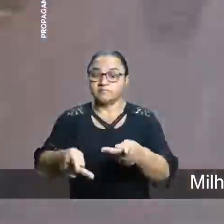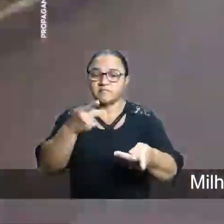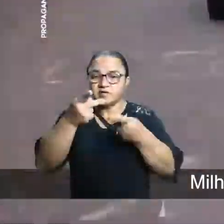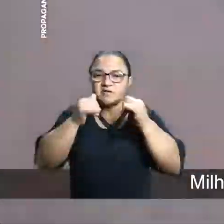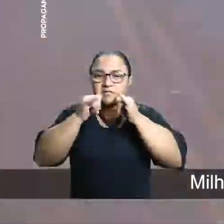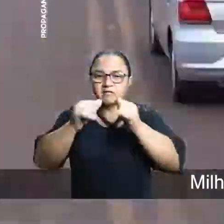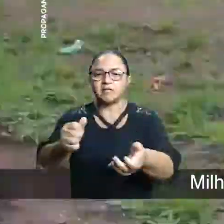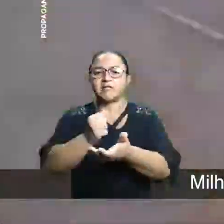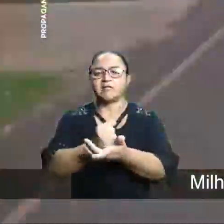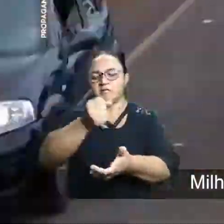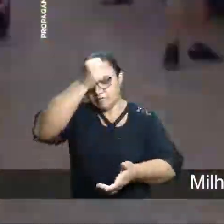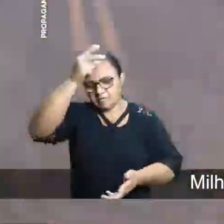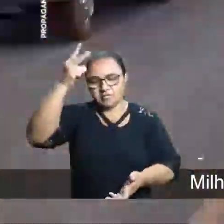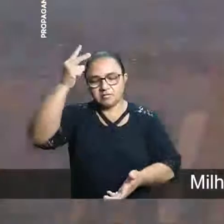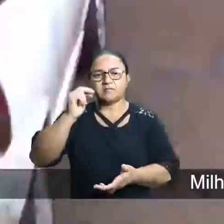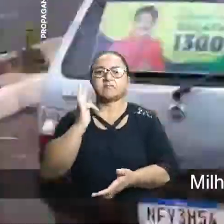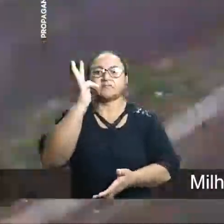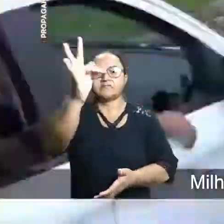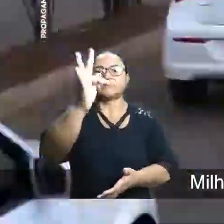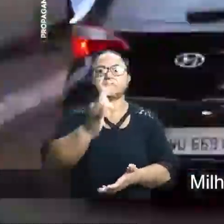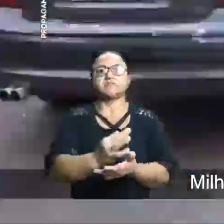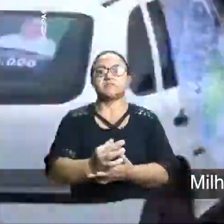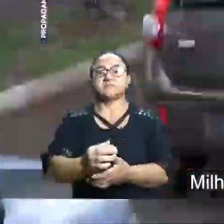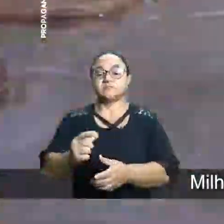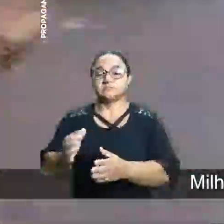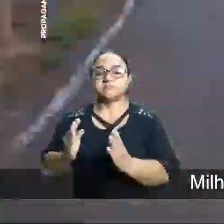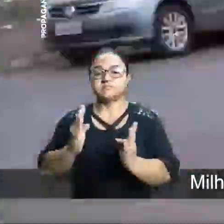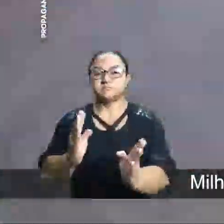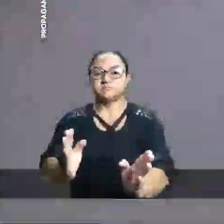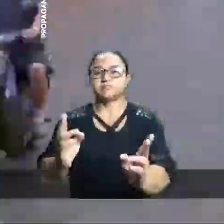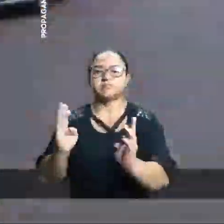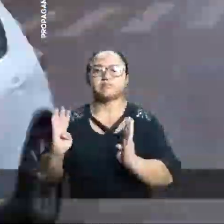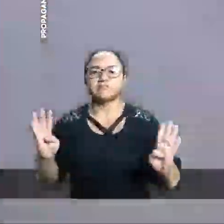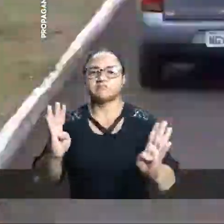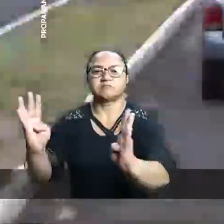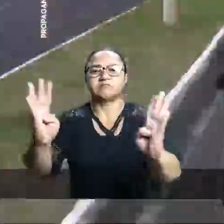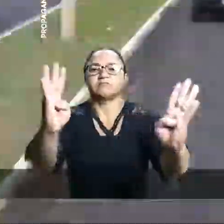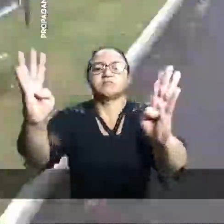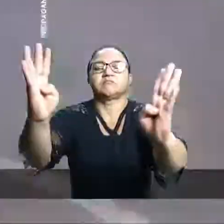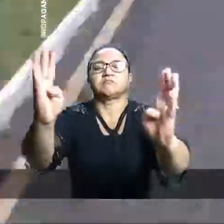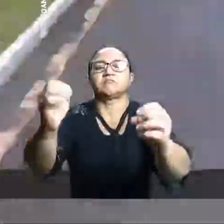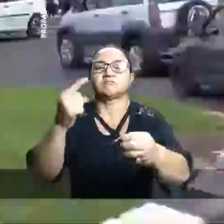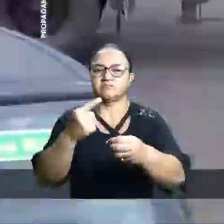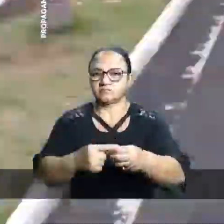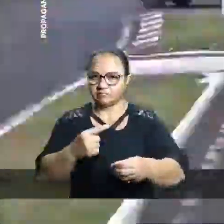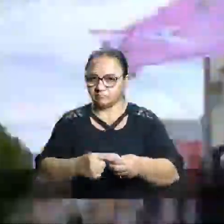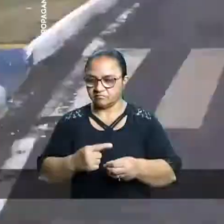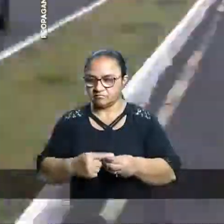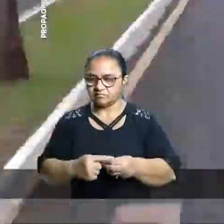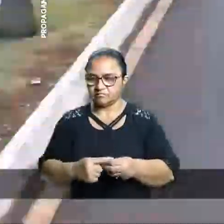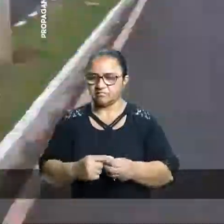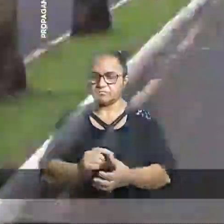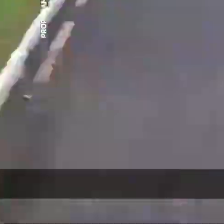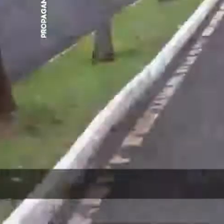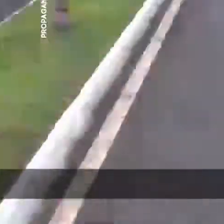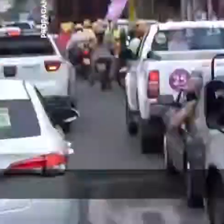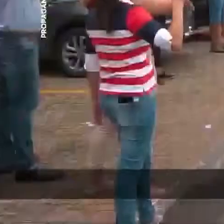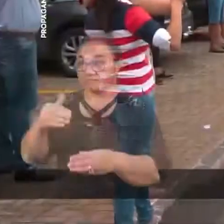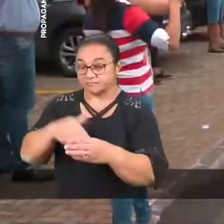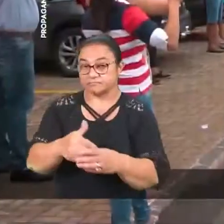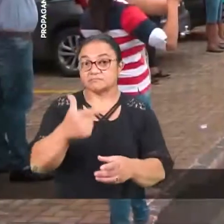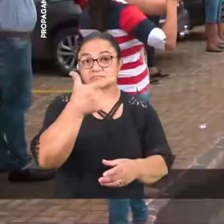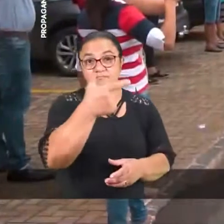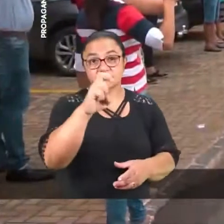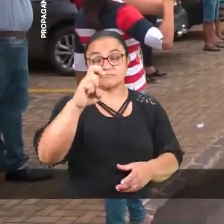Milhares de pessoas declararam apoio ao próximo prefeito. Em diversas ruas, nos quatro cantos da cidade.